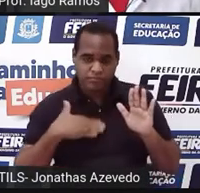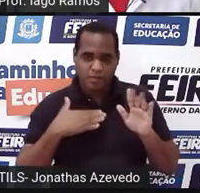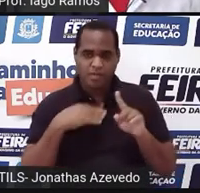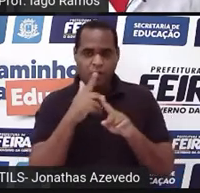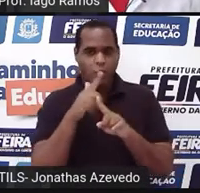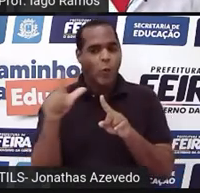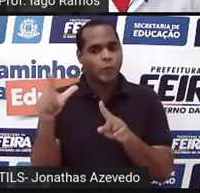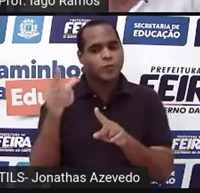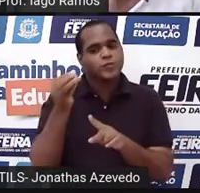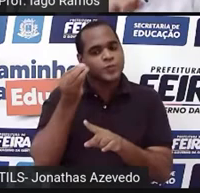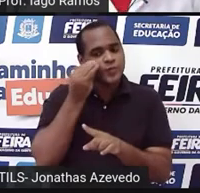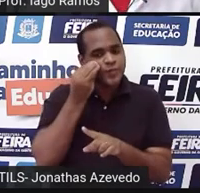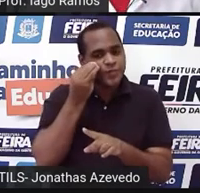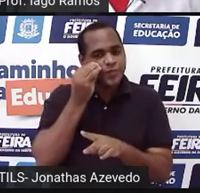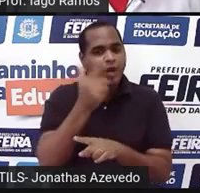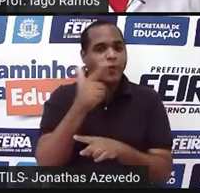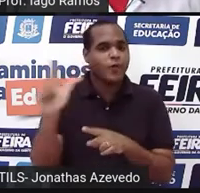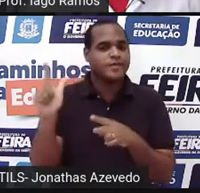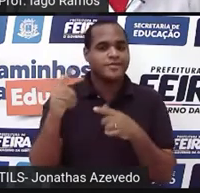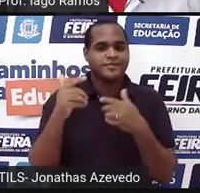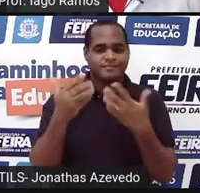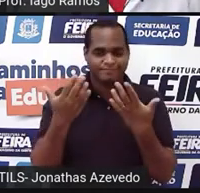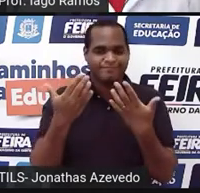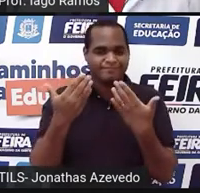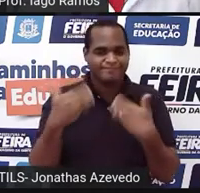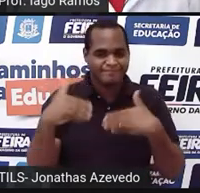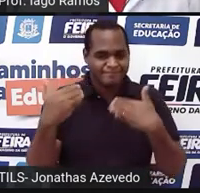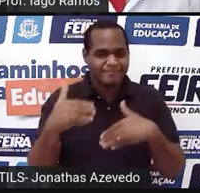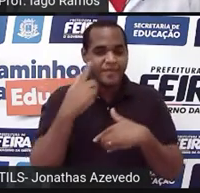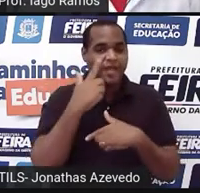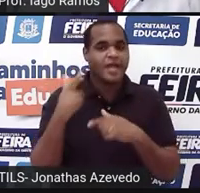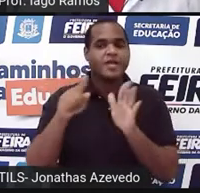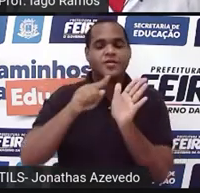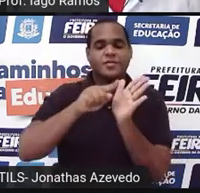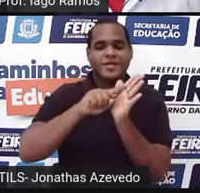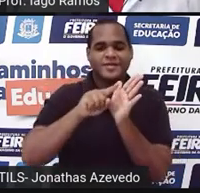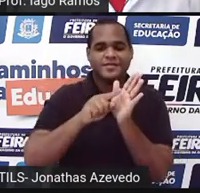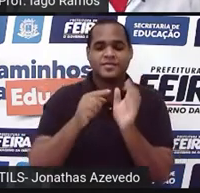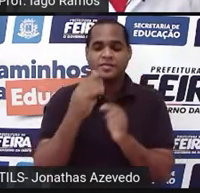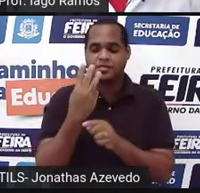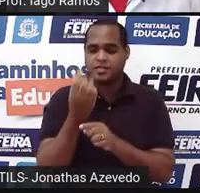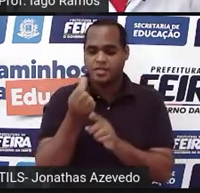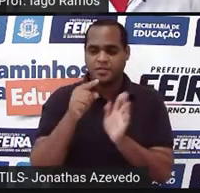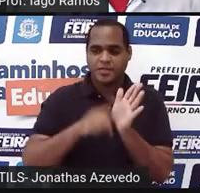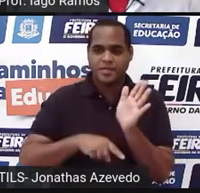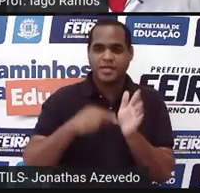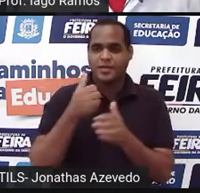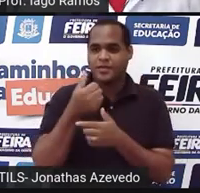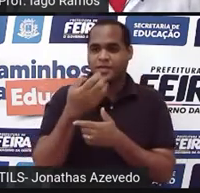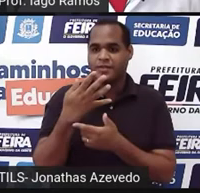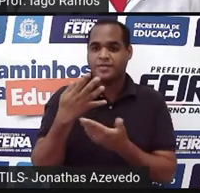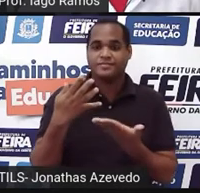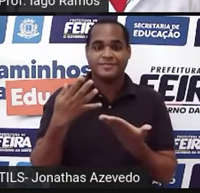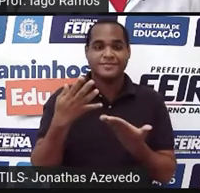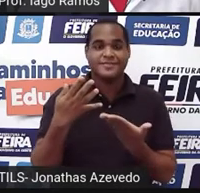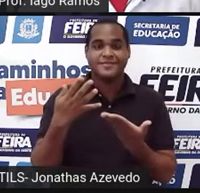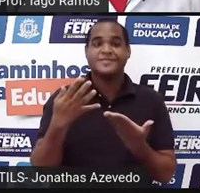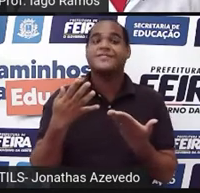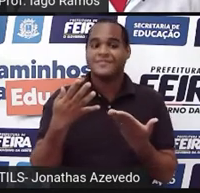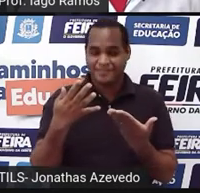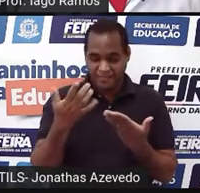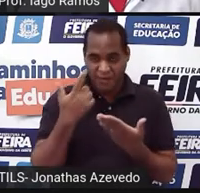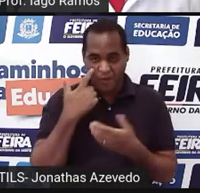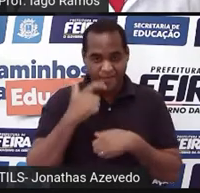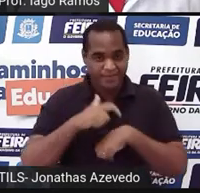um testezinho agora com uma continha de subtração. Qual é o resultado de 36 menos 14? Olha